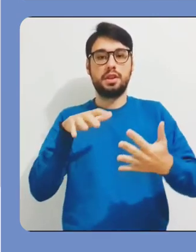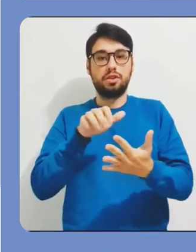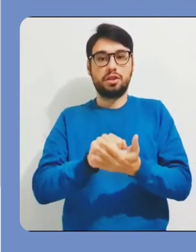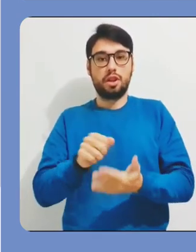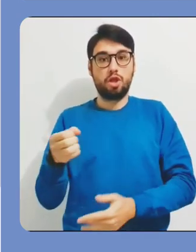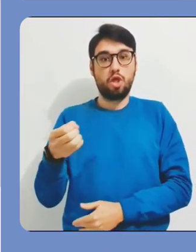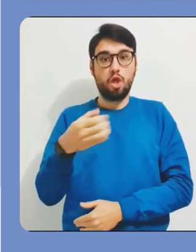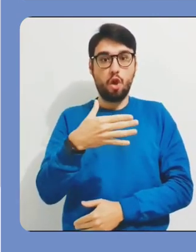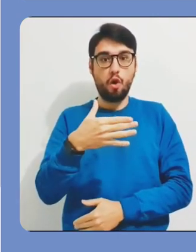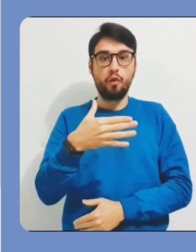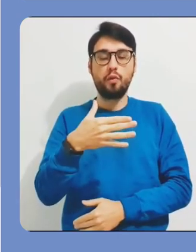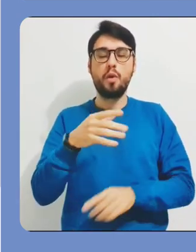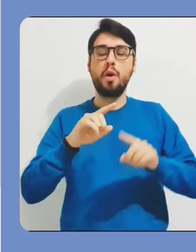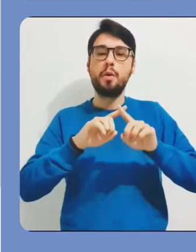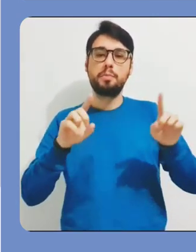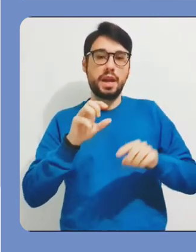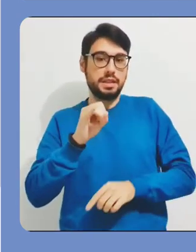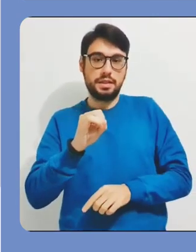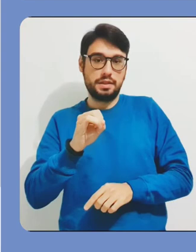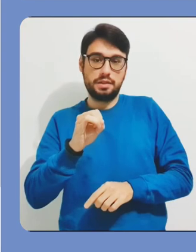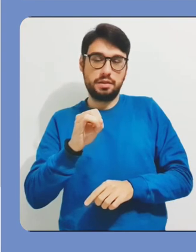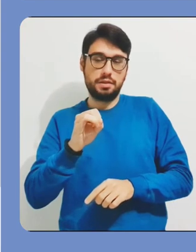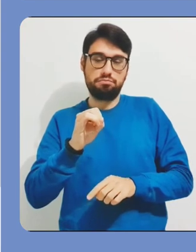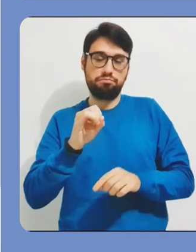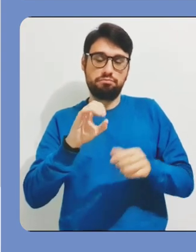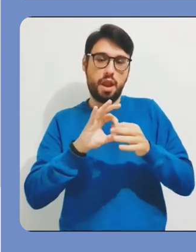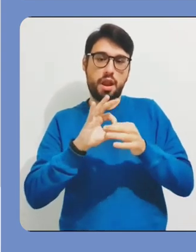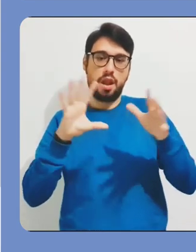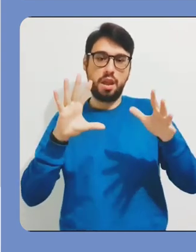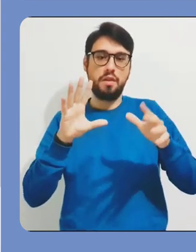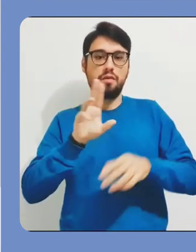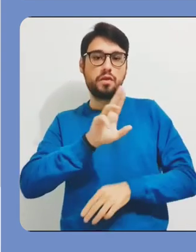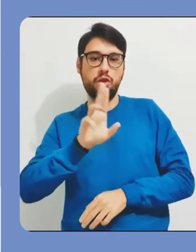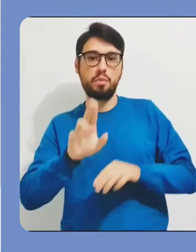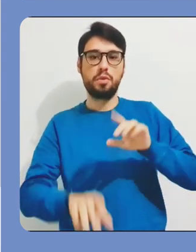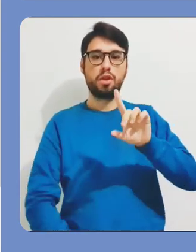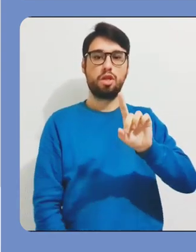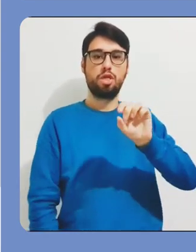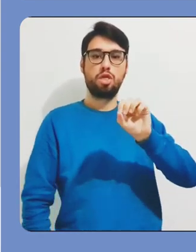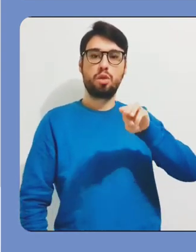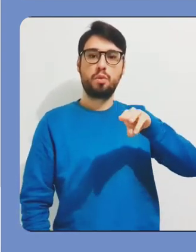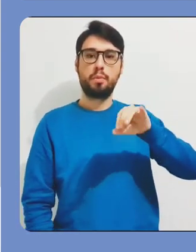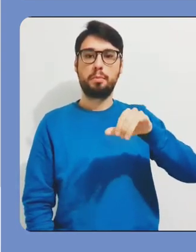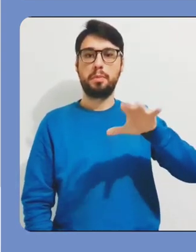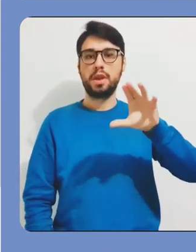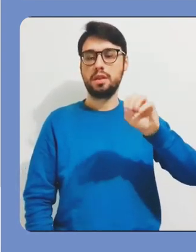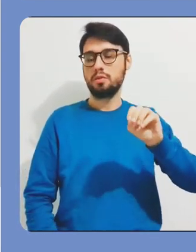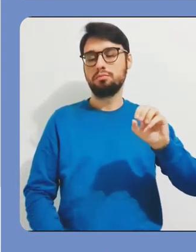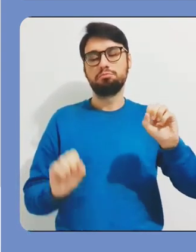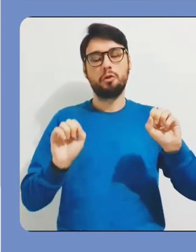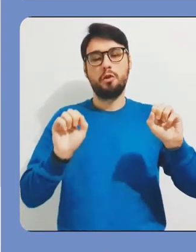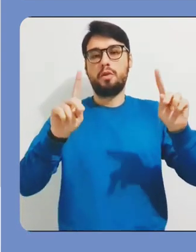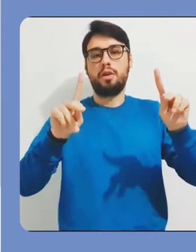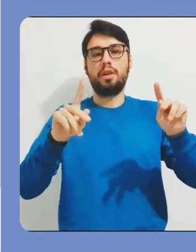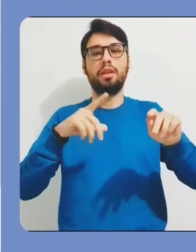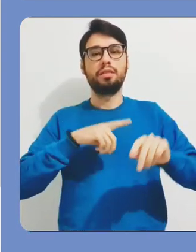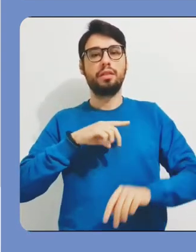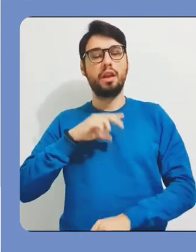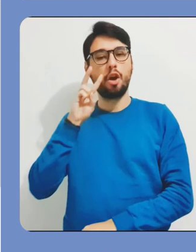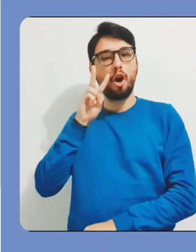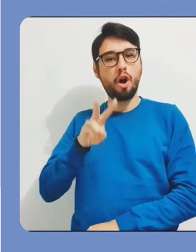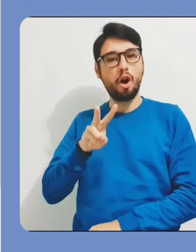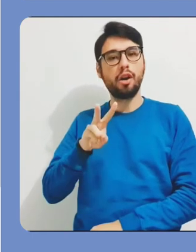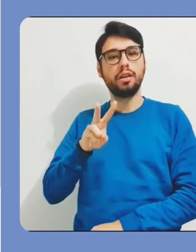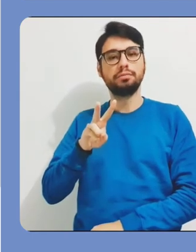erro e você vai precisar registrar um novo domínio. No caso de o domínio estar disponível, então você vai visualizar essa mensagem,